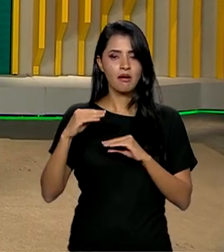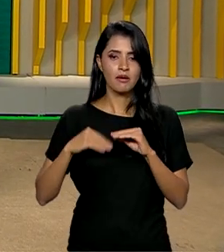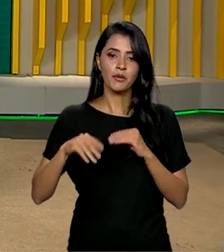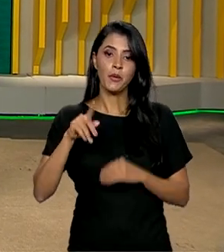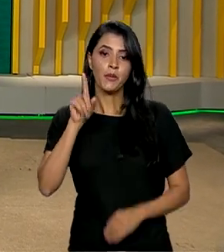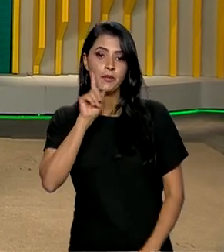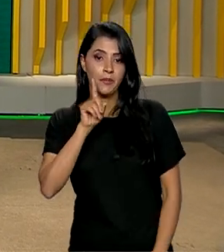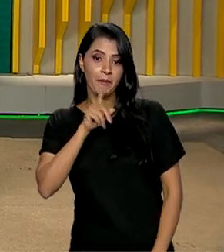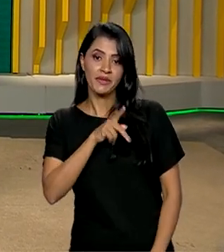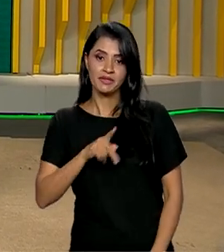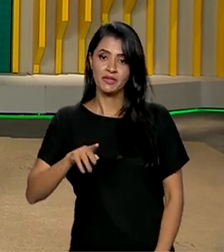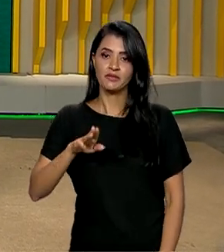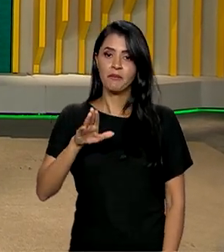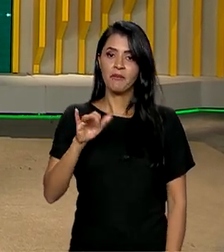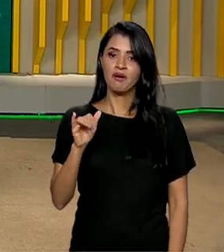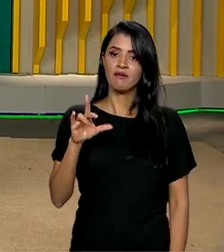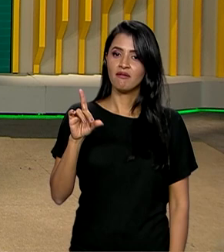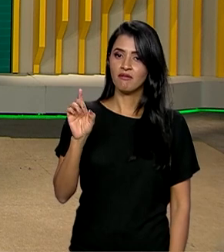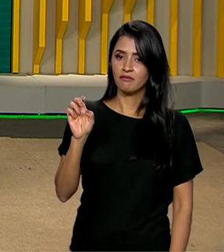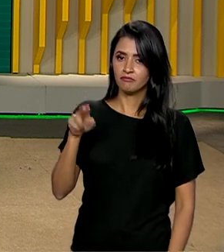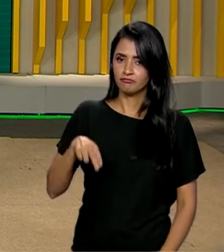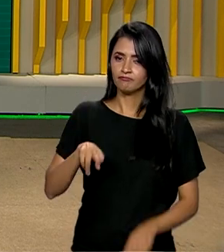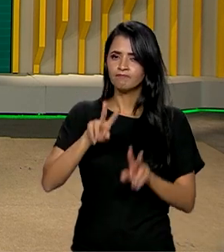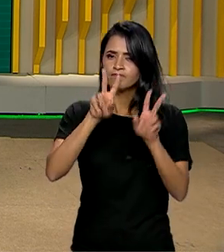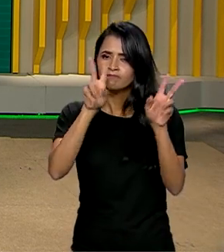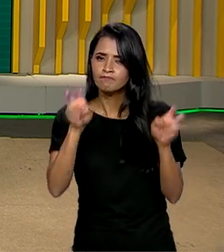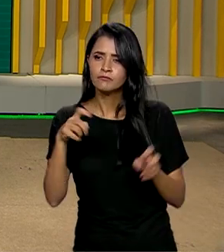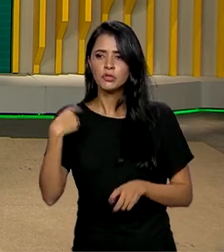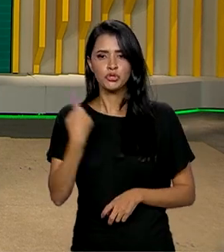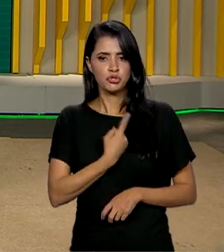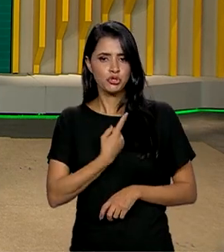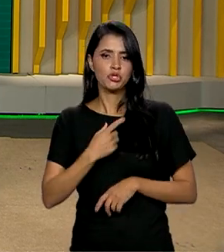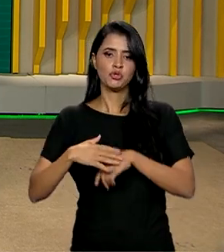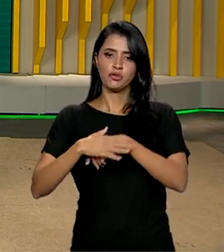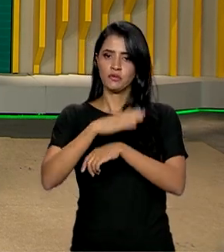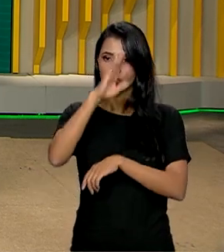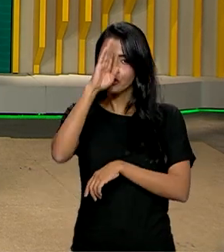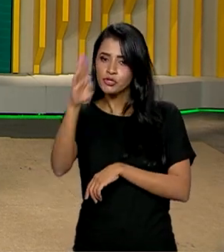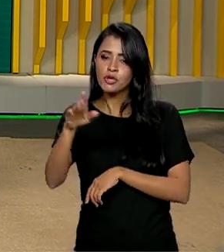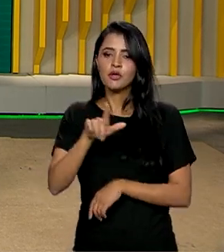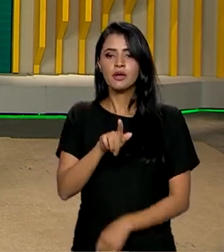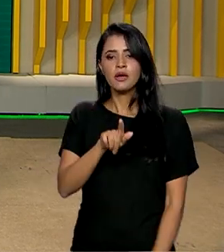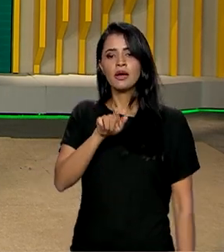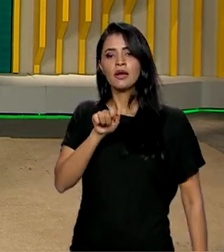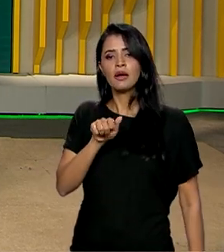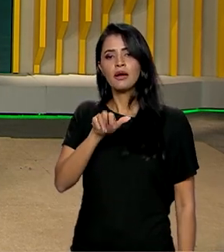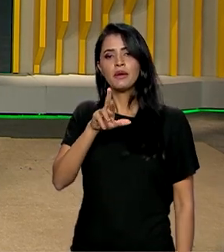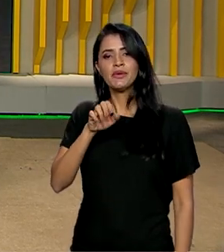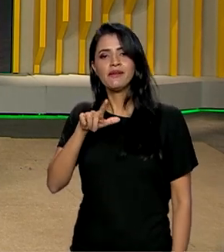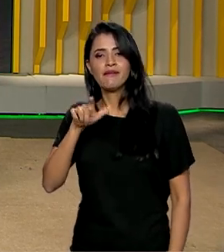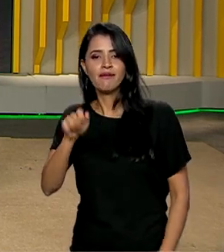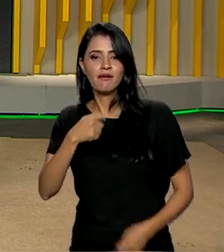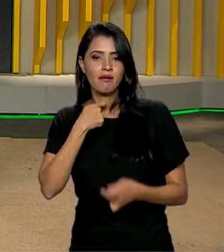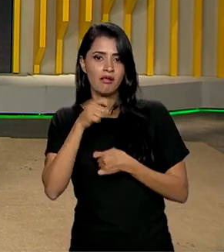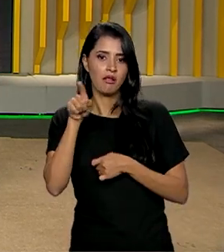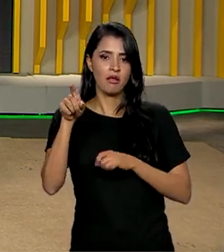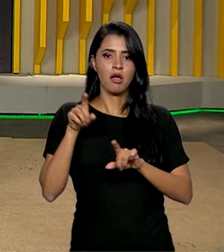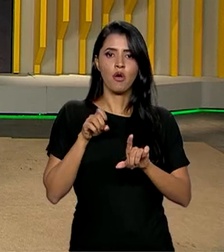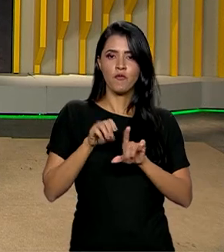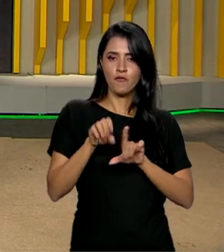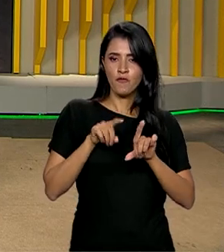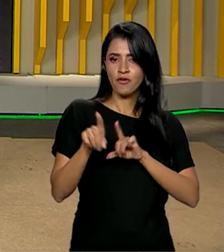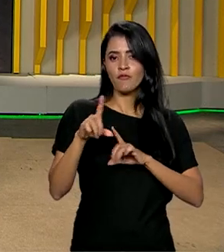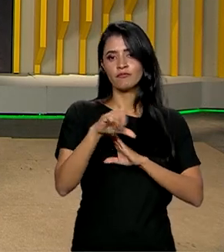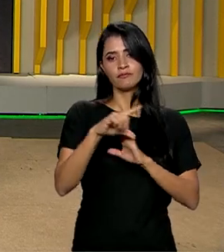Estados Unidos, Joe Biden. Sobre esse assunto, a gente já conversa direto com a Gabriela Noronha, ao vivo lá do Palácio do Planalto.